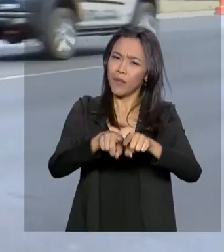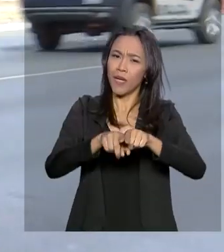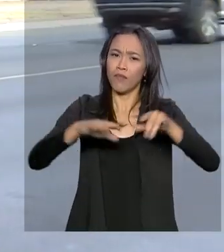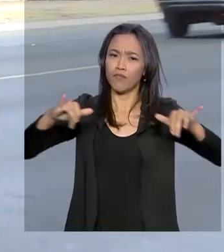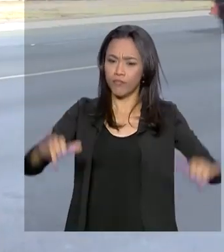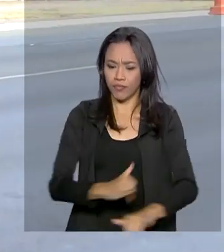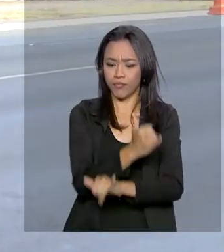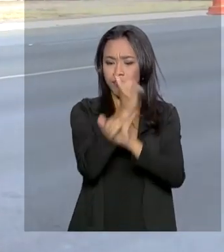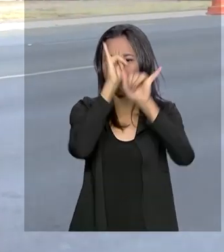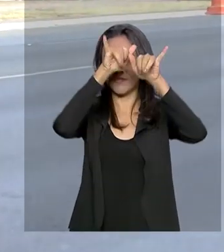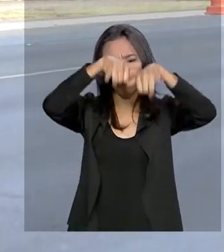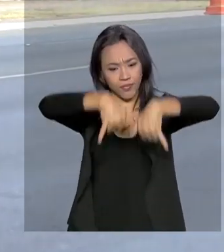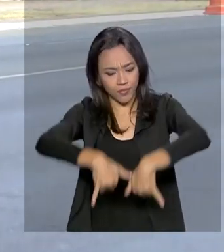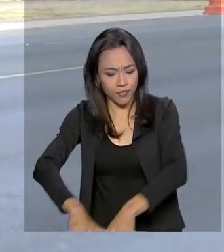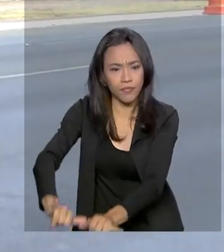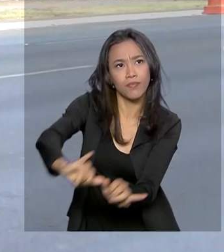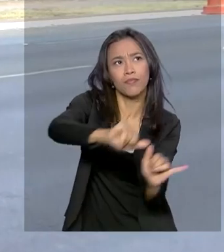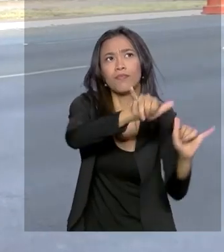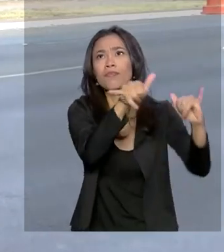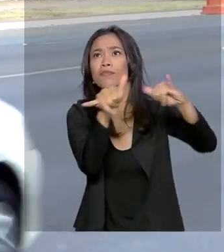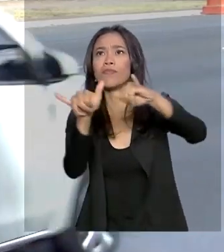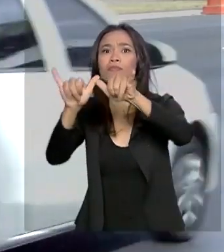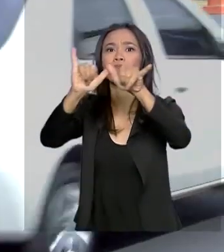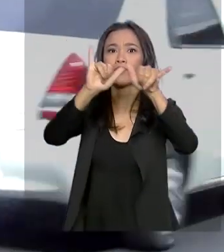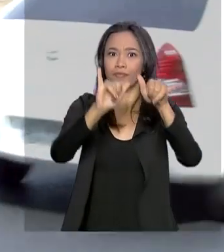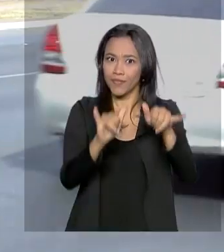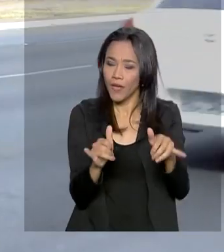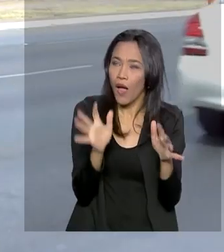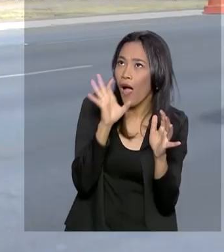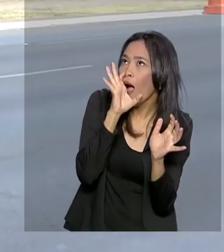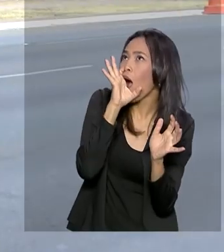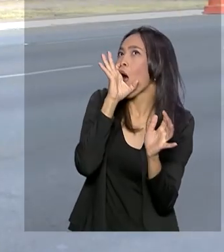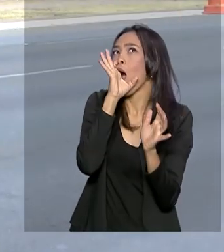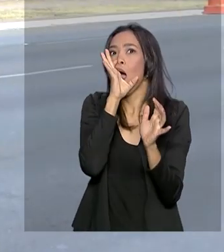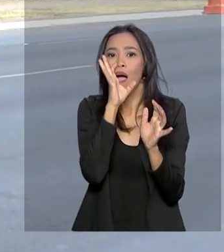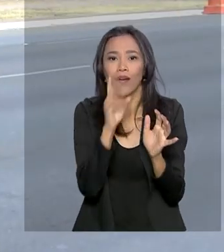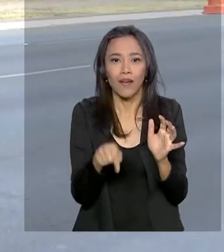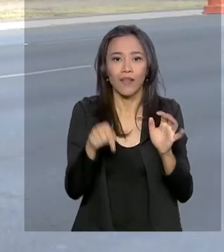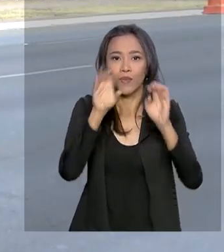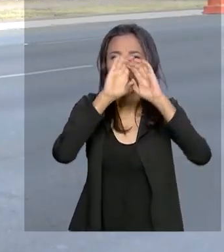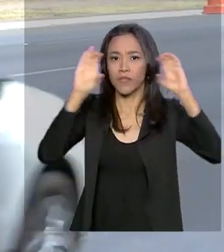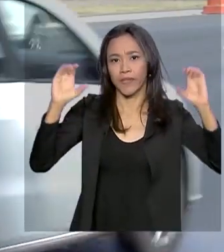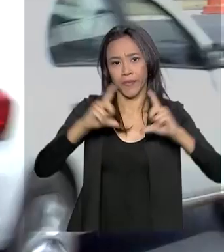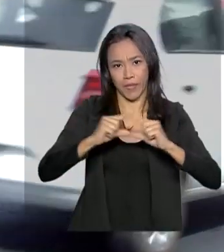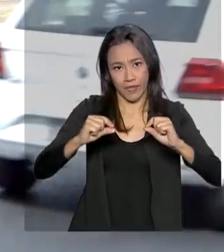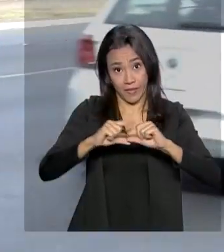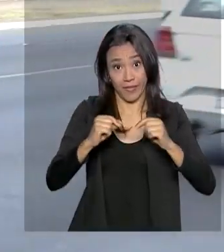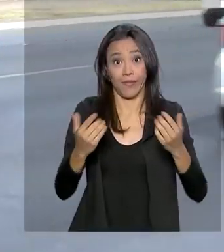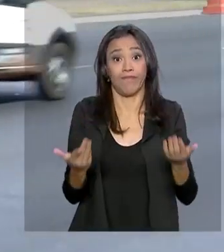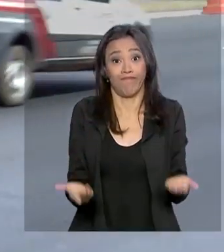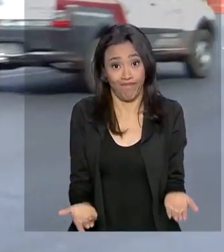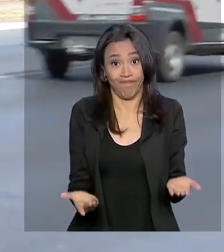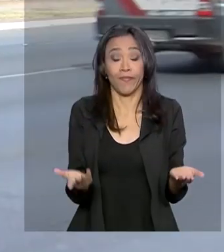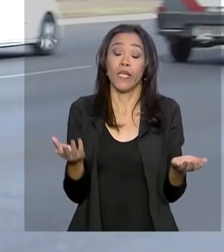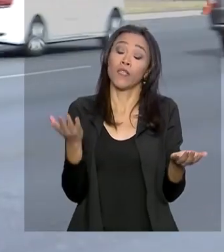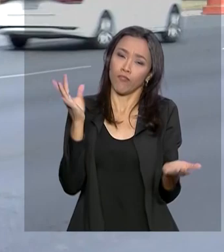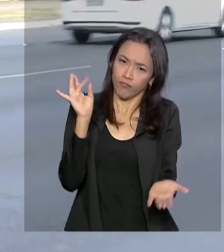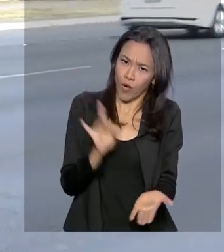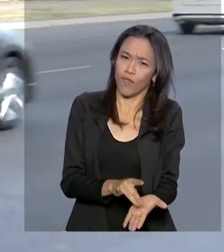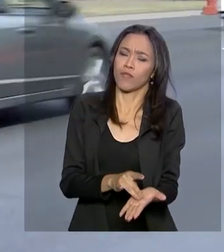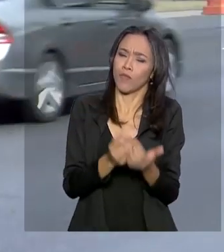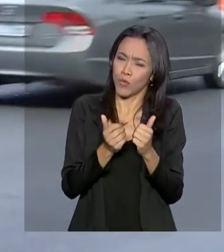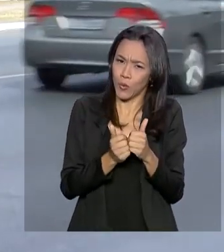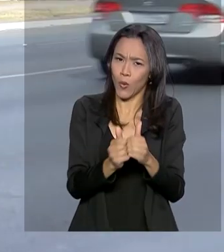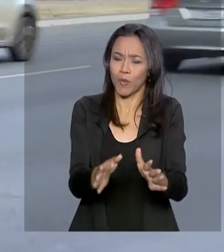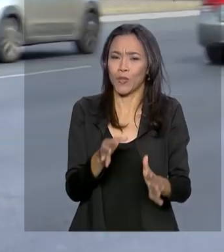Fumaça, que sempre encerra o desfile fazendo aquelas acrobracias no céu de Brasília. E a Semana da Pátria começou oficialmente